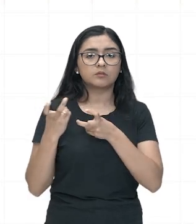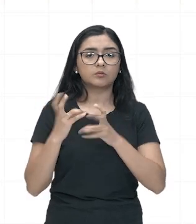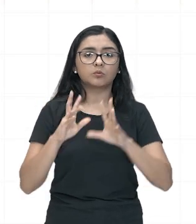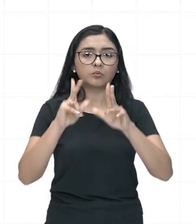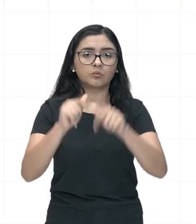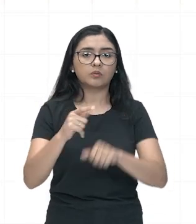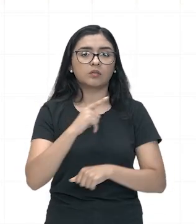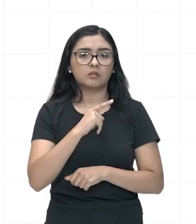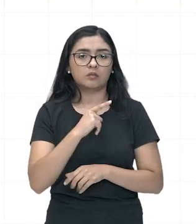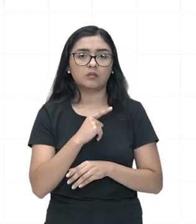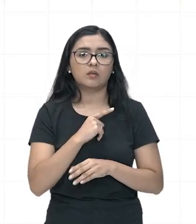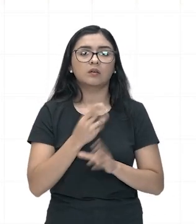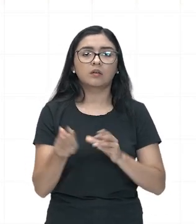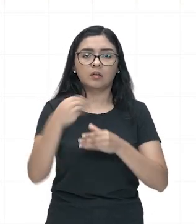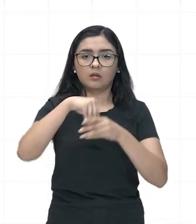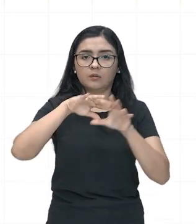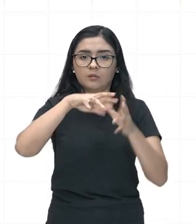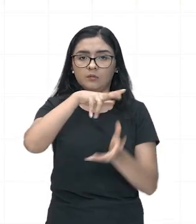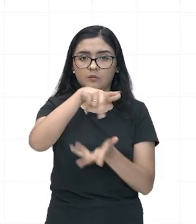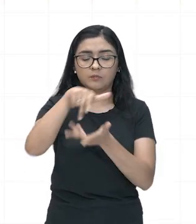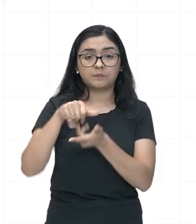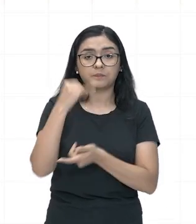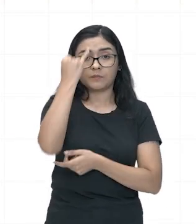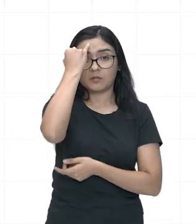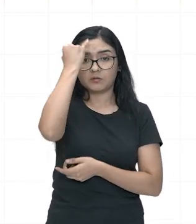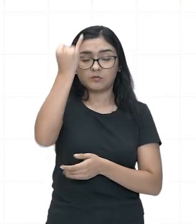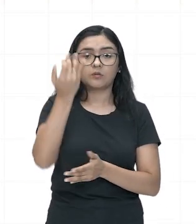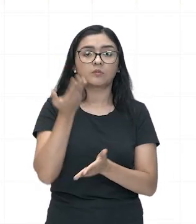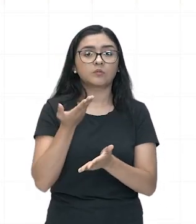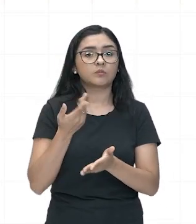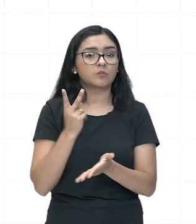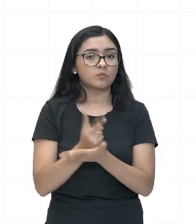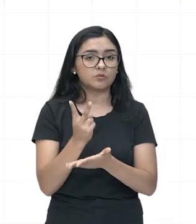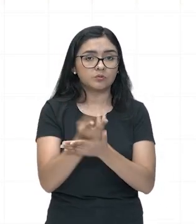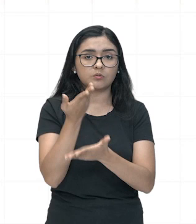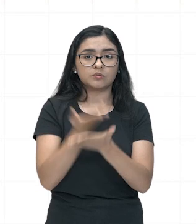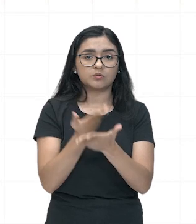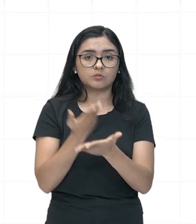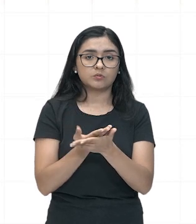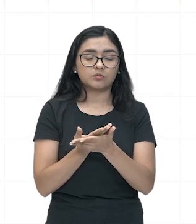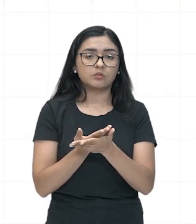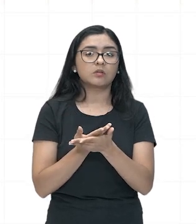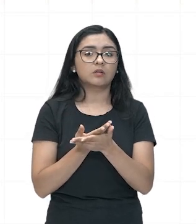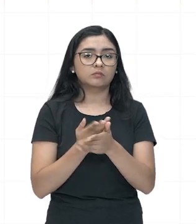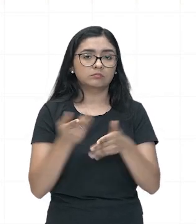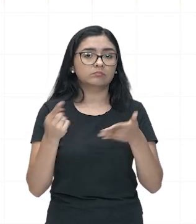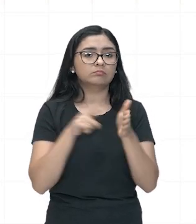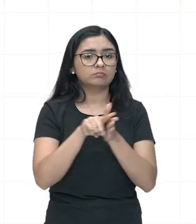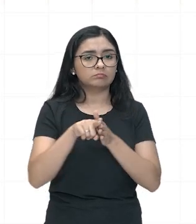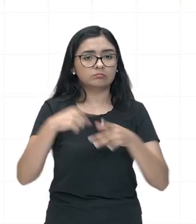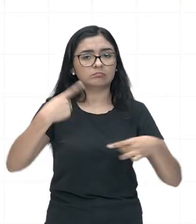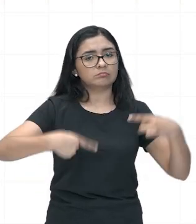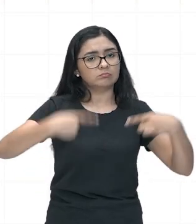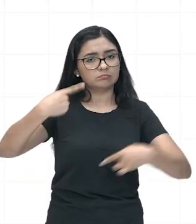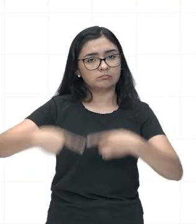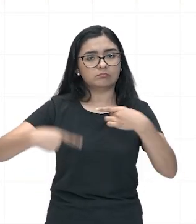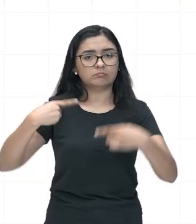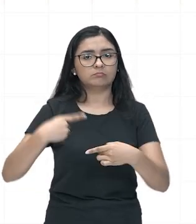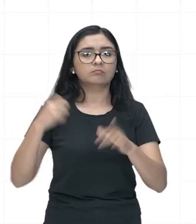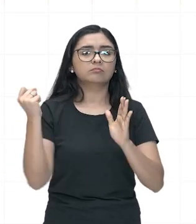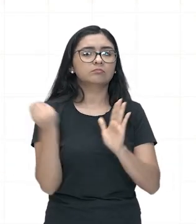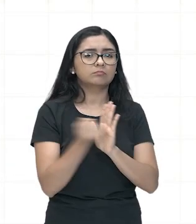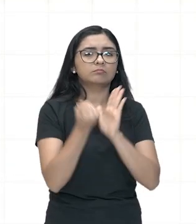no mundo. Suas ideias continuam sendo estudadas e debatidas, deixando um legado importante para